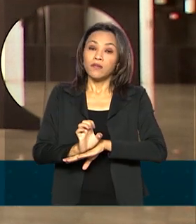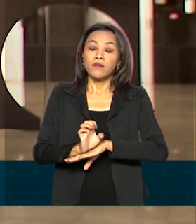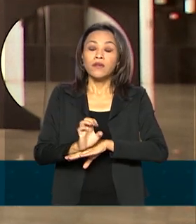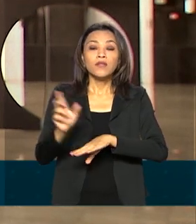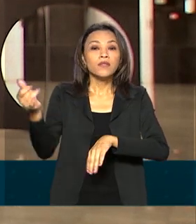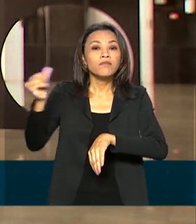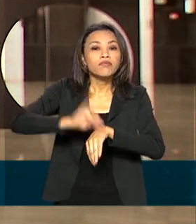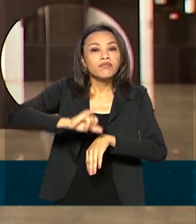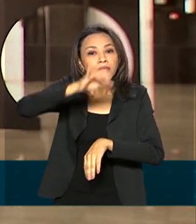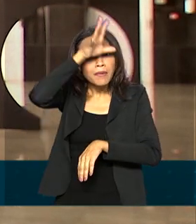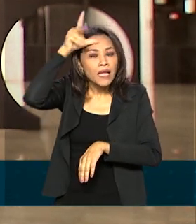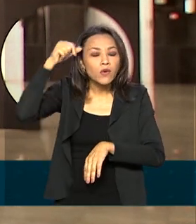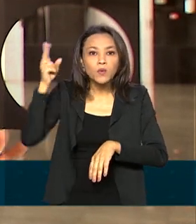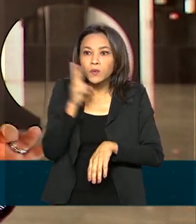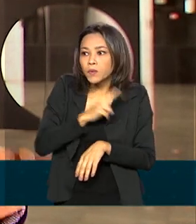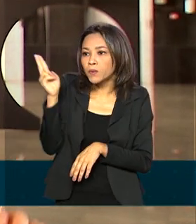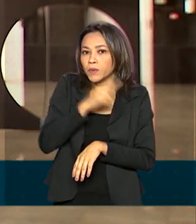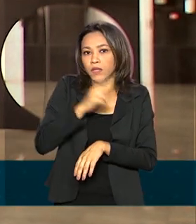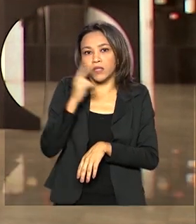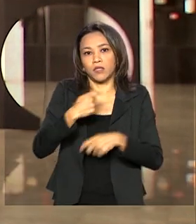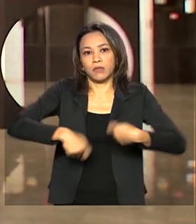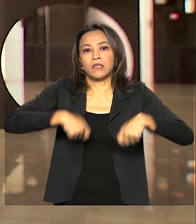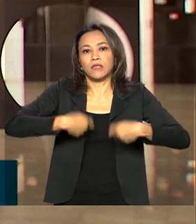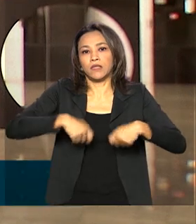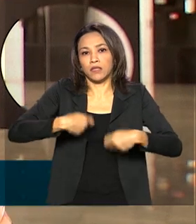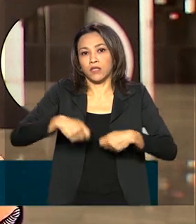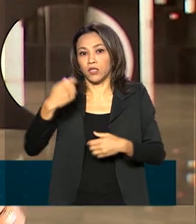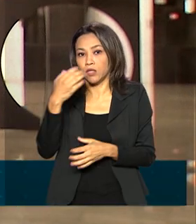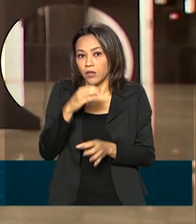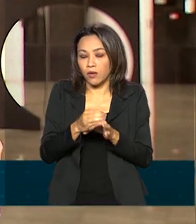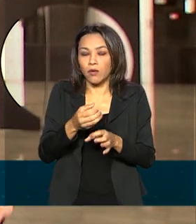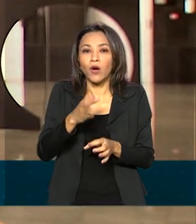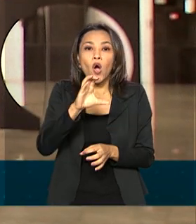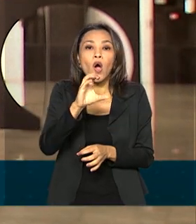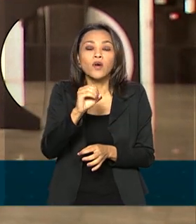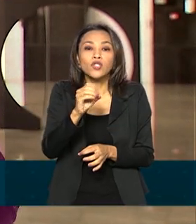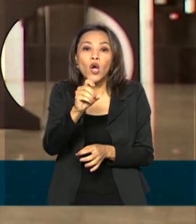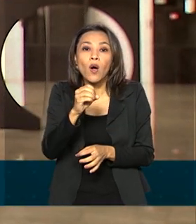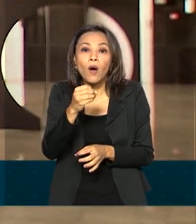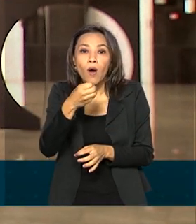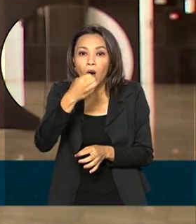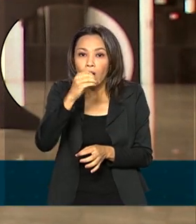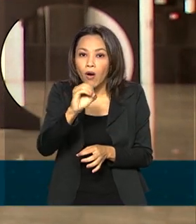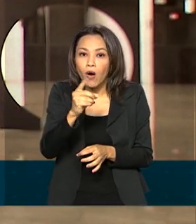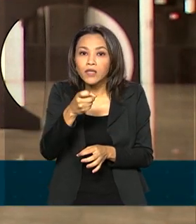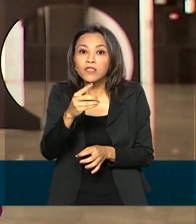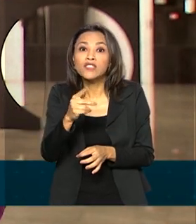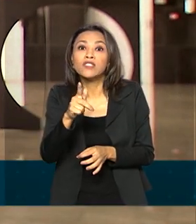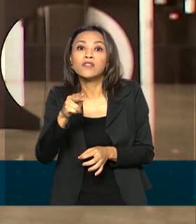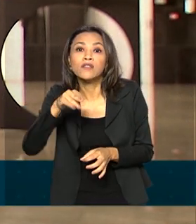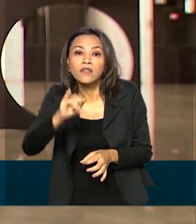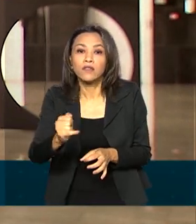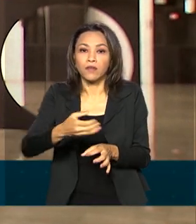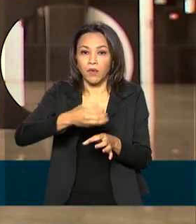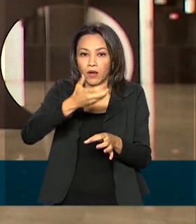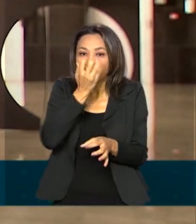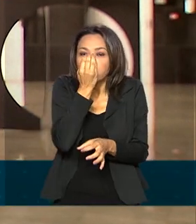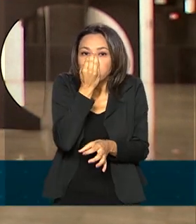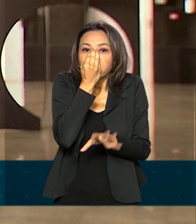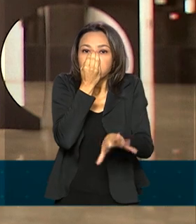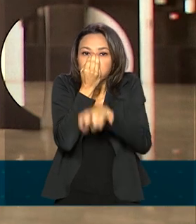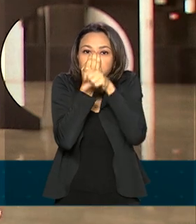Ministério da Saúde é fazer com que o estado do Amazonas produza todo o oxigênio que precisa. Para isso, a pasta